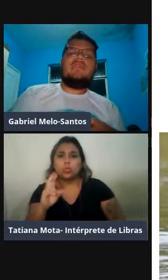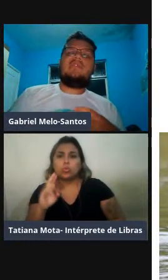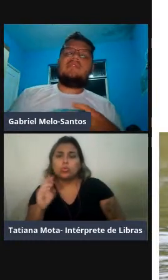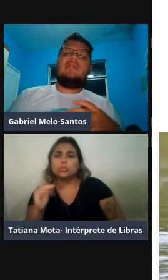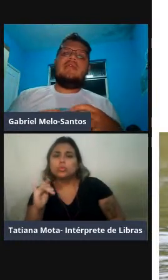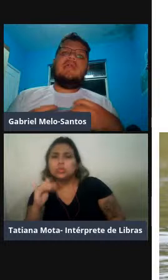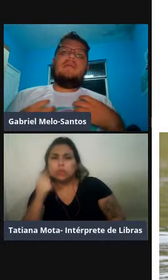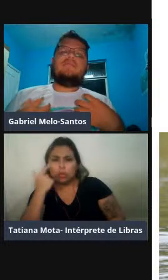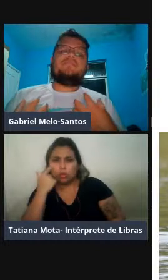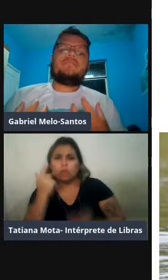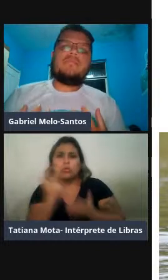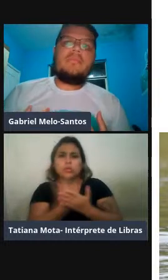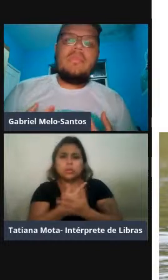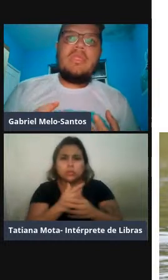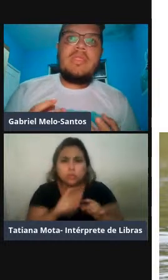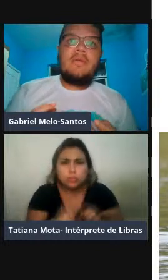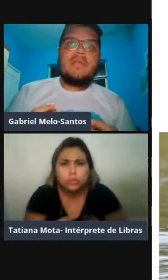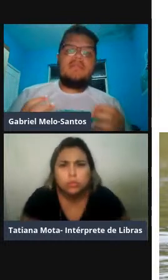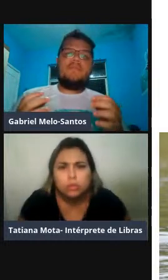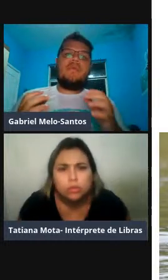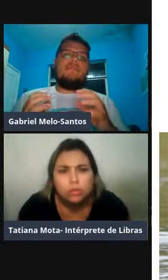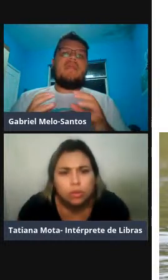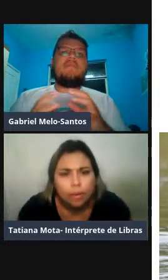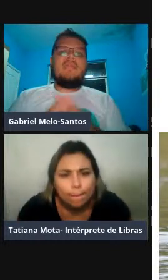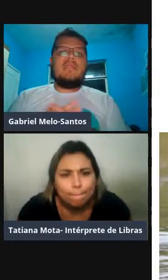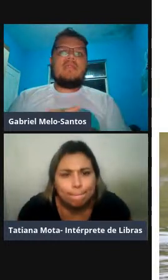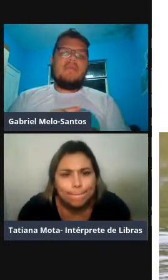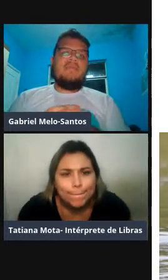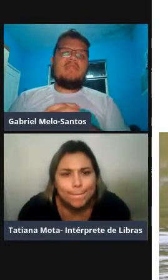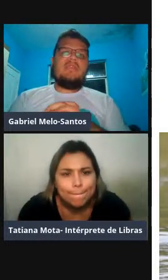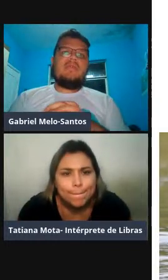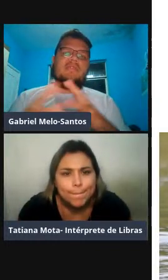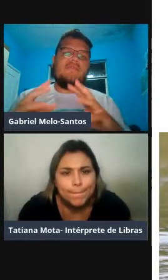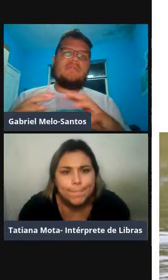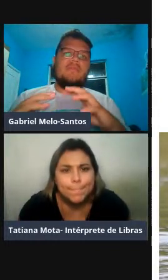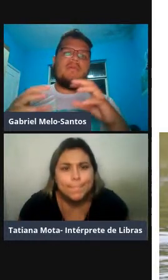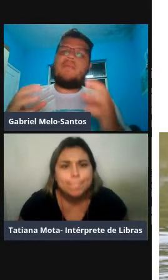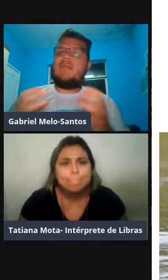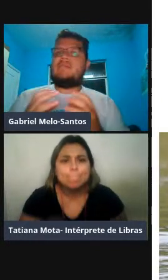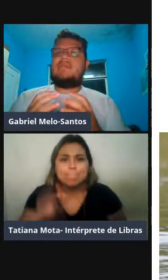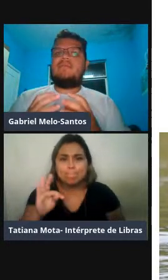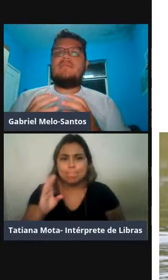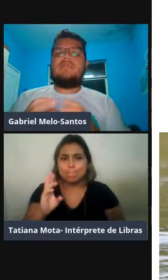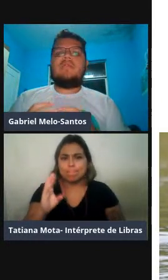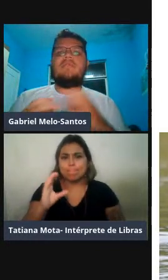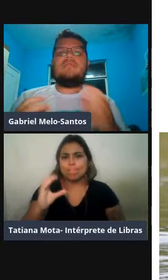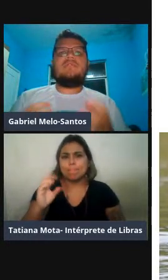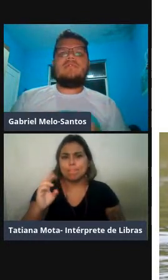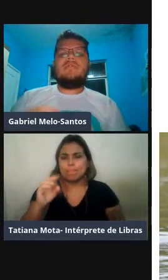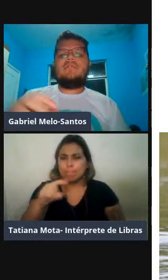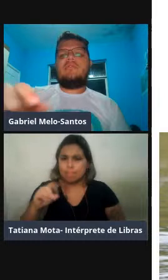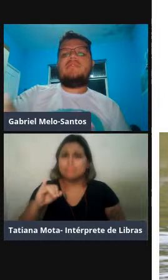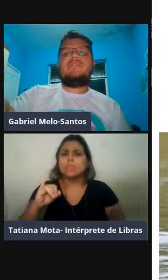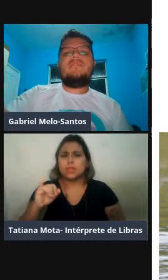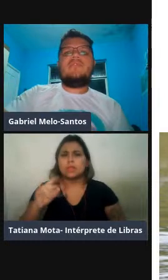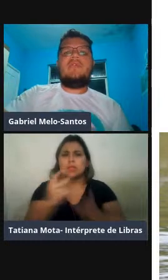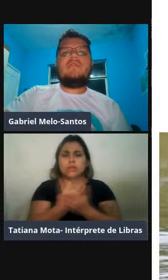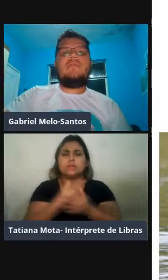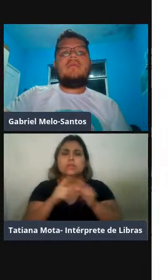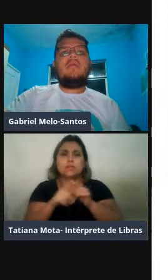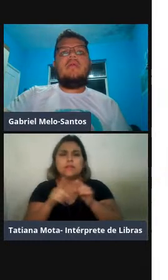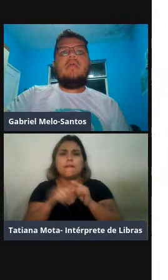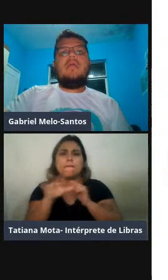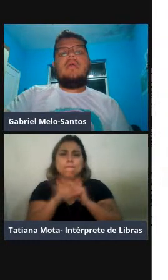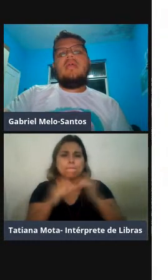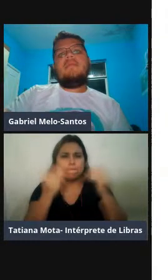Sotélio Fluviatilis, então eles permitem, permitiram a gente fazer uma comparação ao longo de toda distribuição do